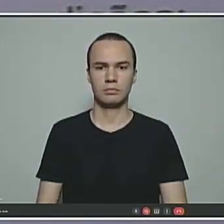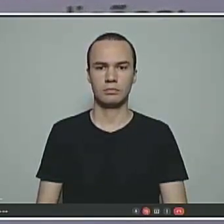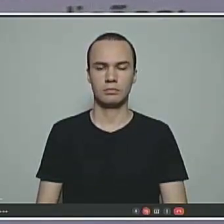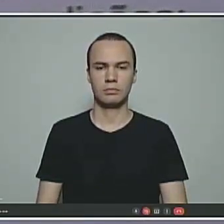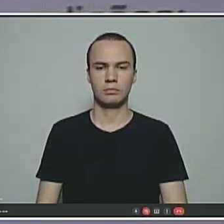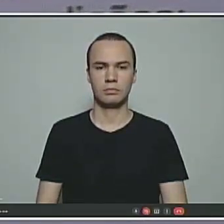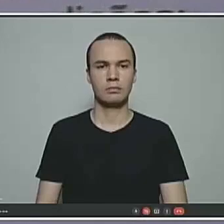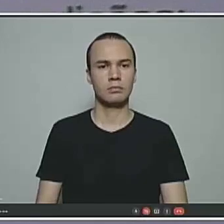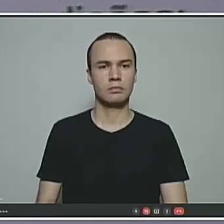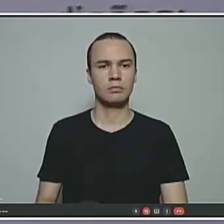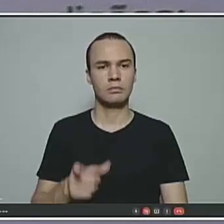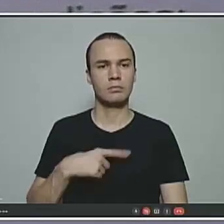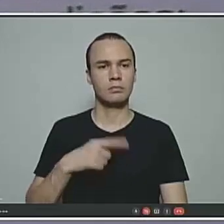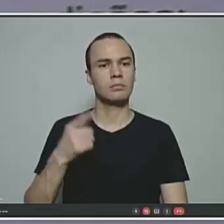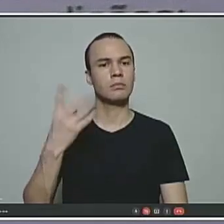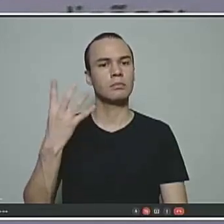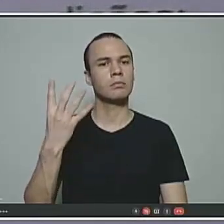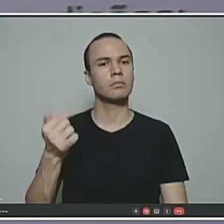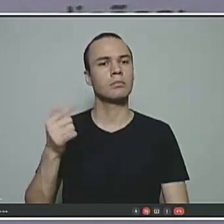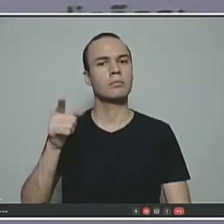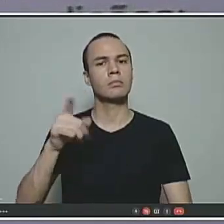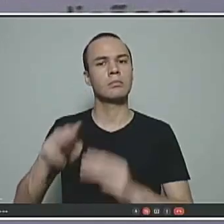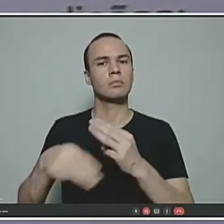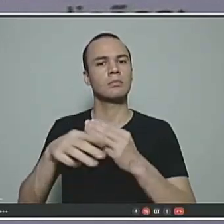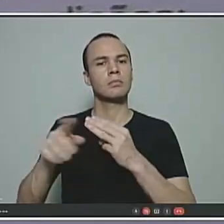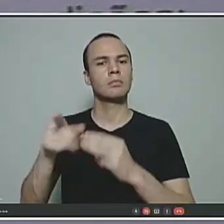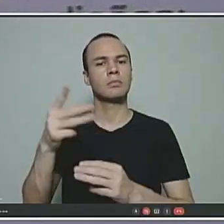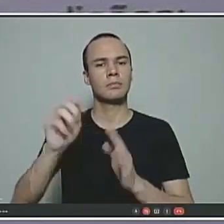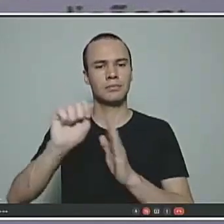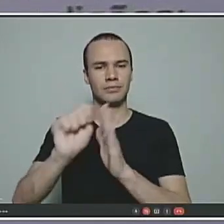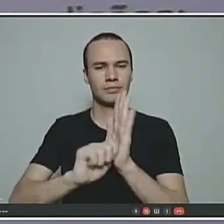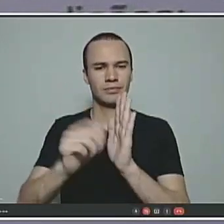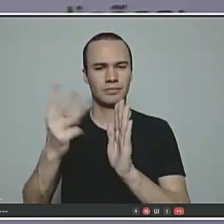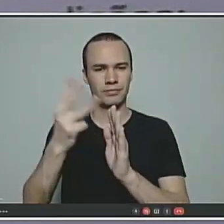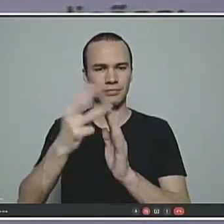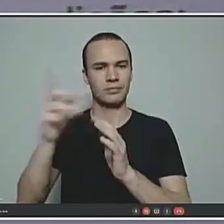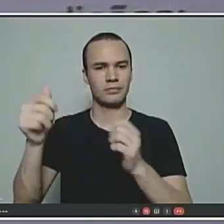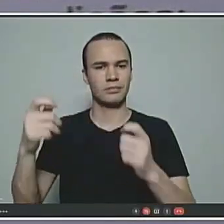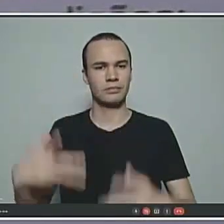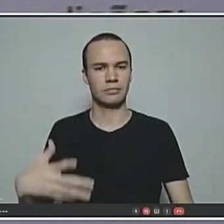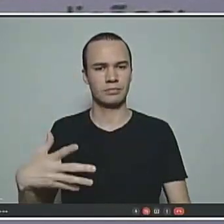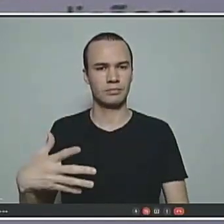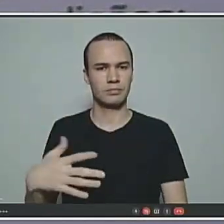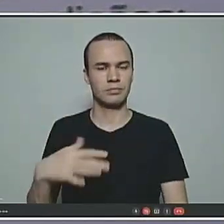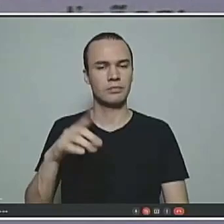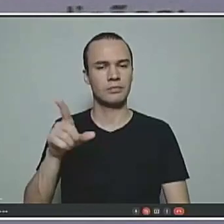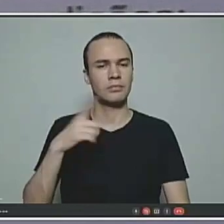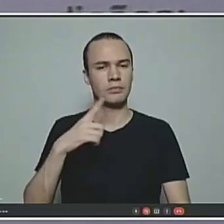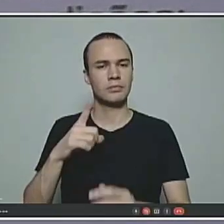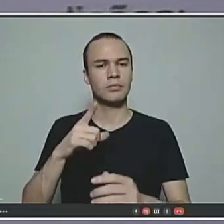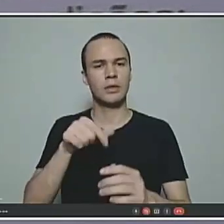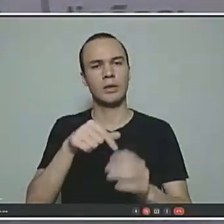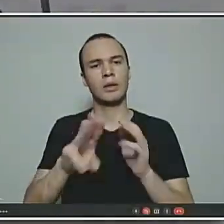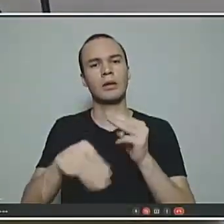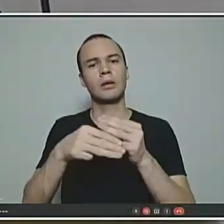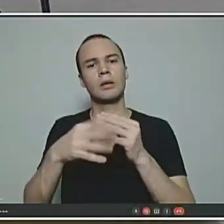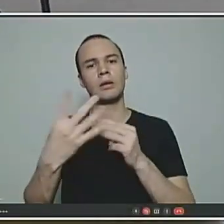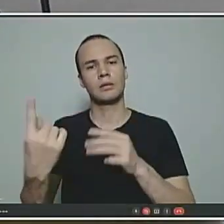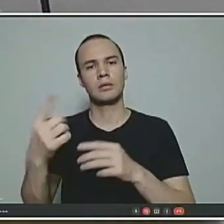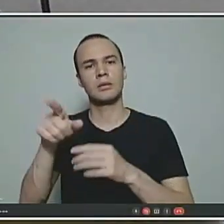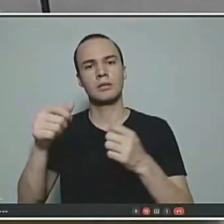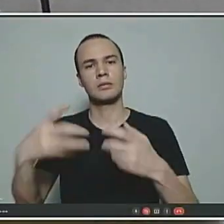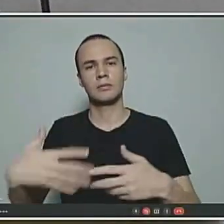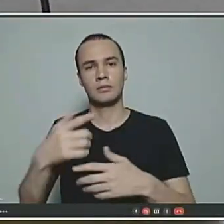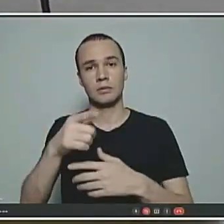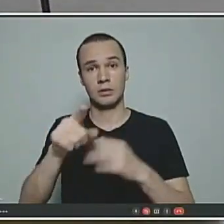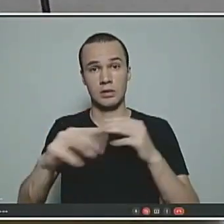A emenda 47 no artigo 3º traz uma regra especial que na emenda constitucional 41 e diga-se de passagem, emenda